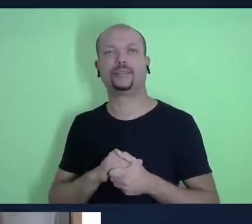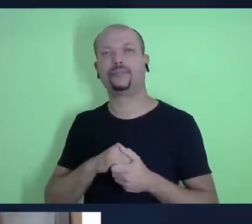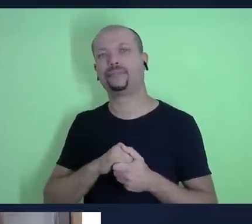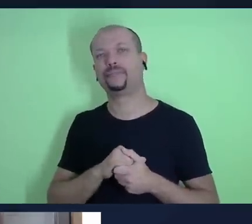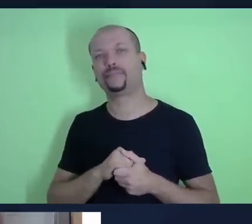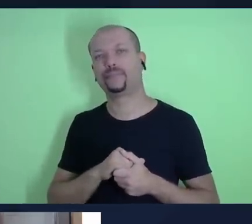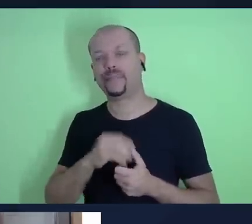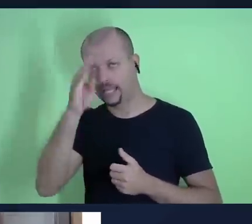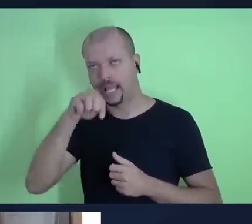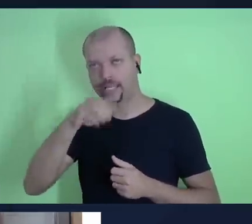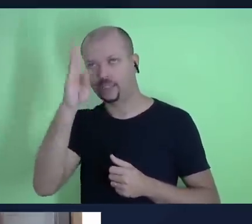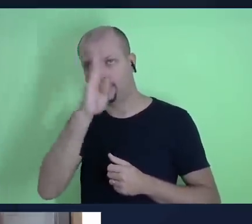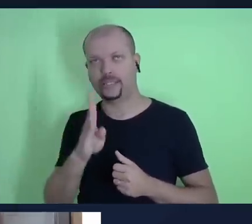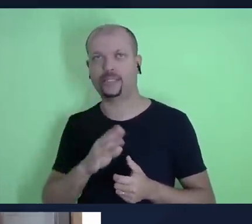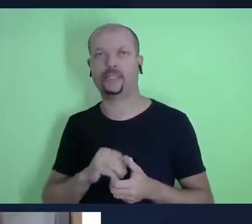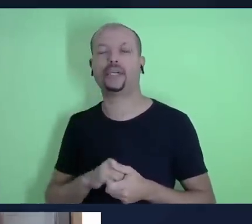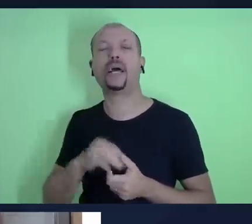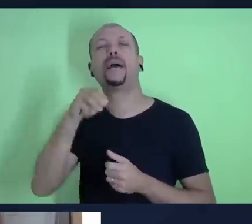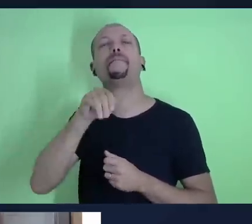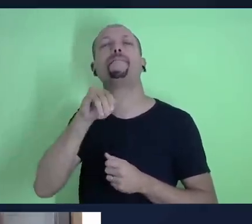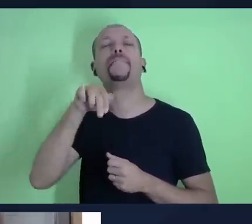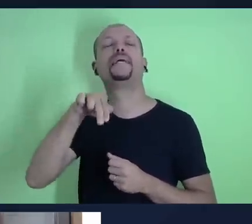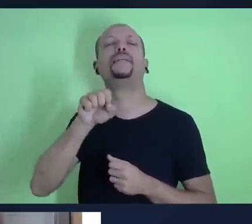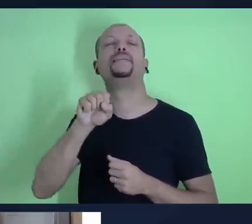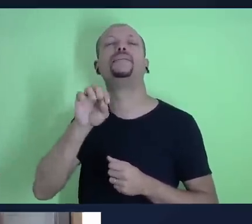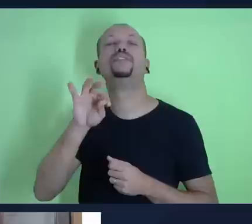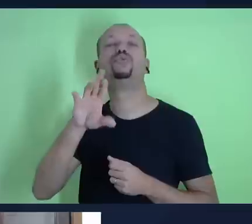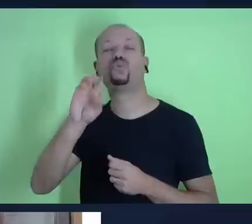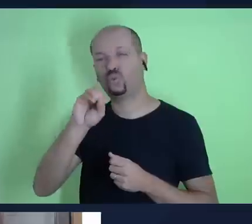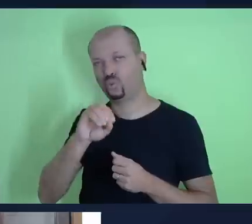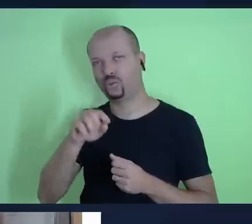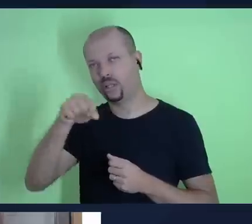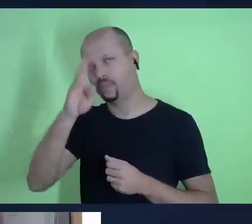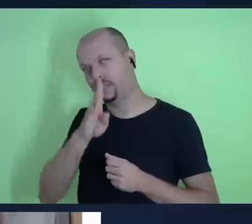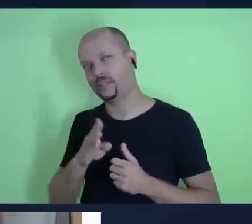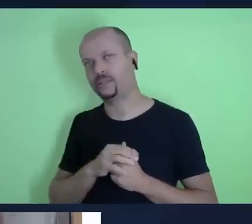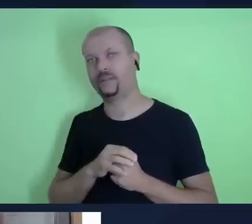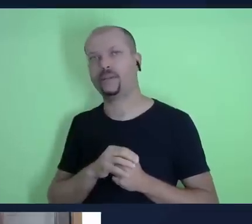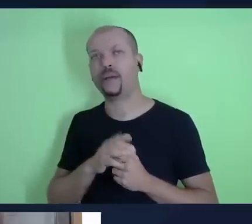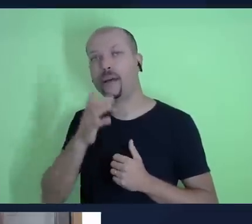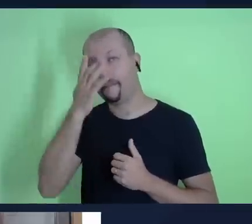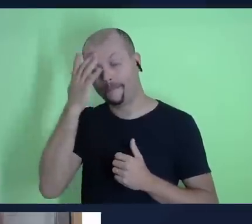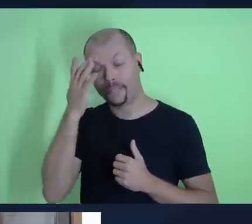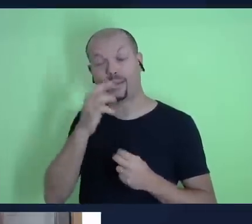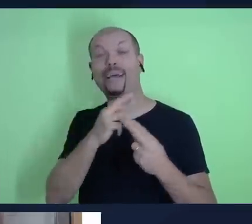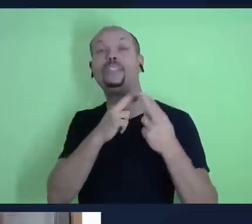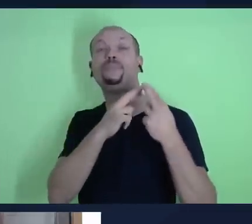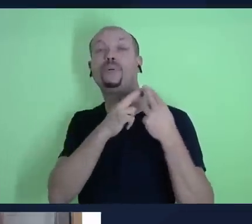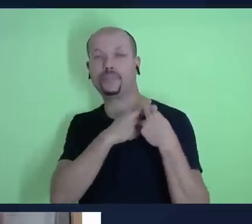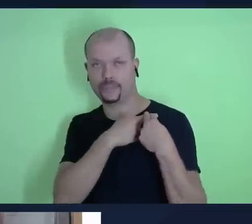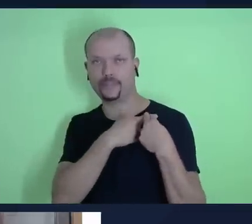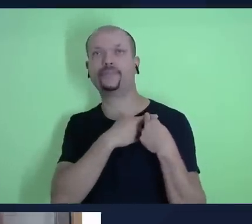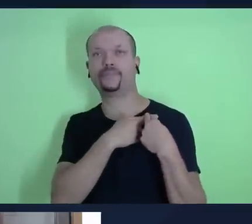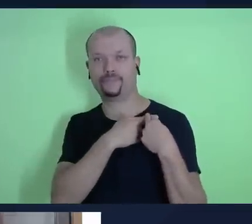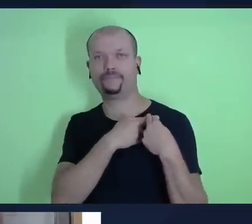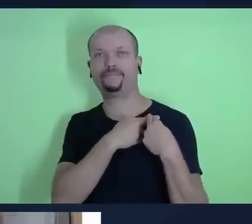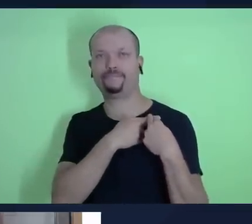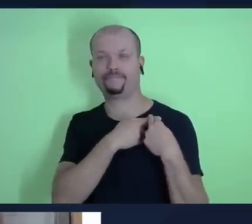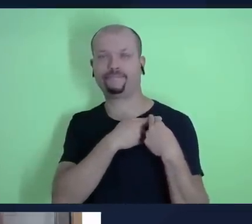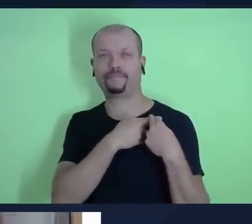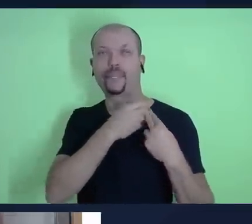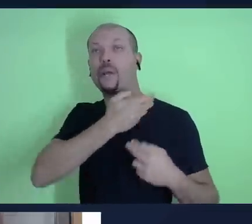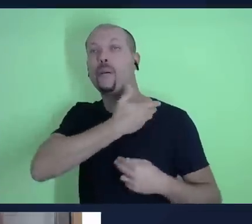brasileira quem são os ministros do Brasil eles são indivíduos escolhidos pelo presidente